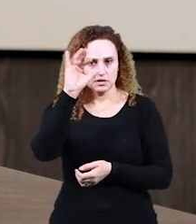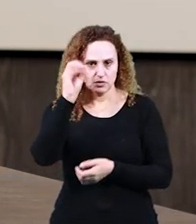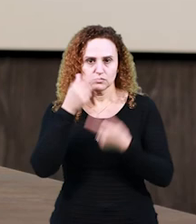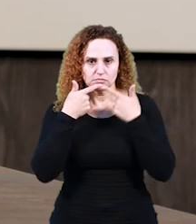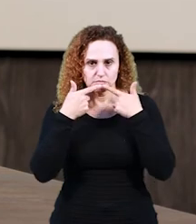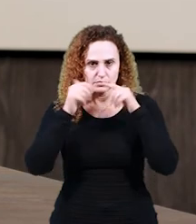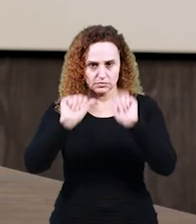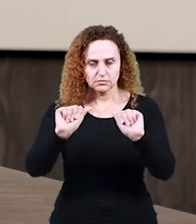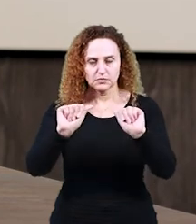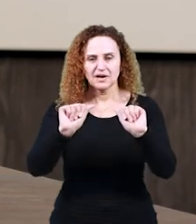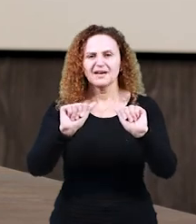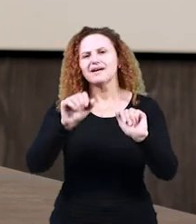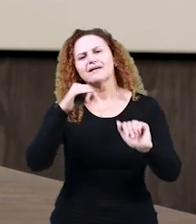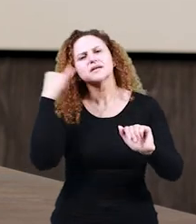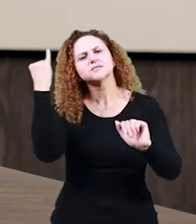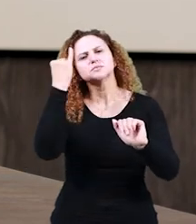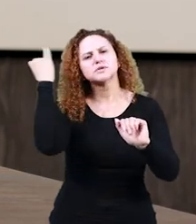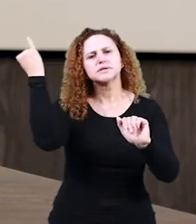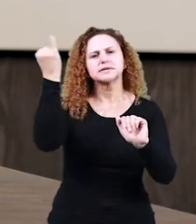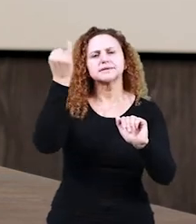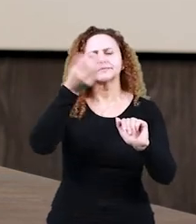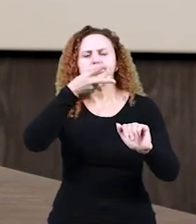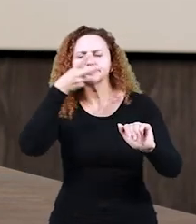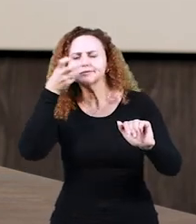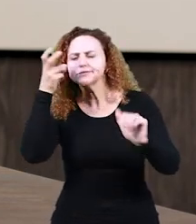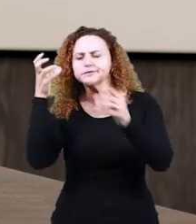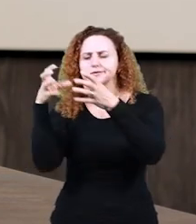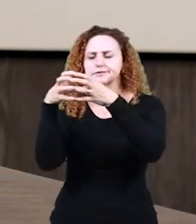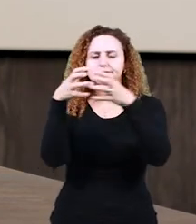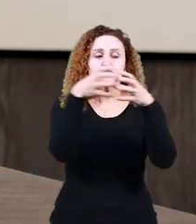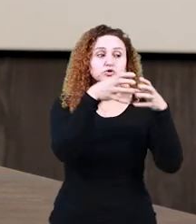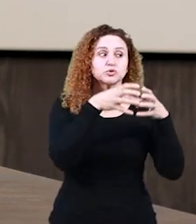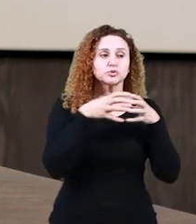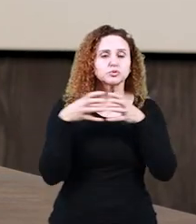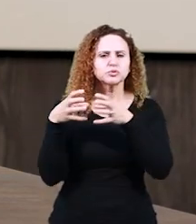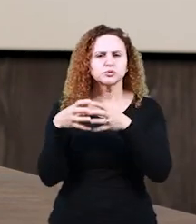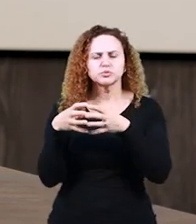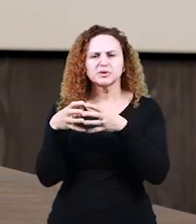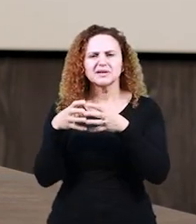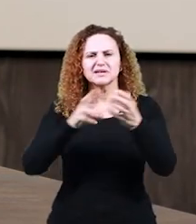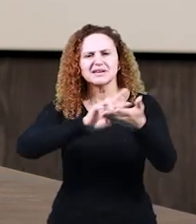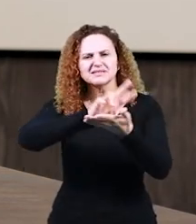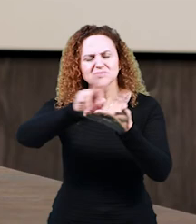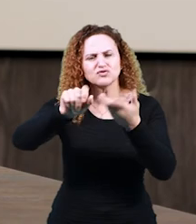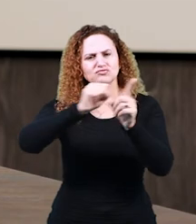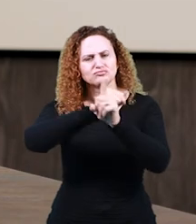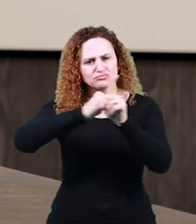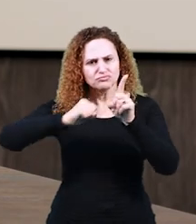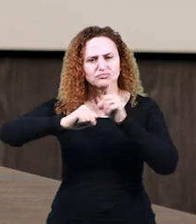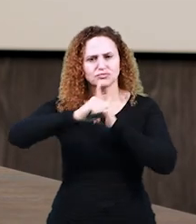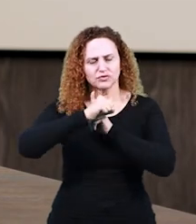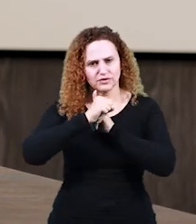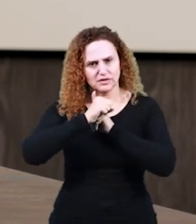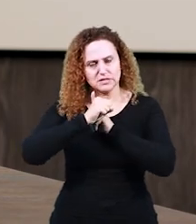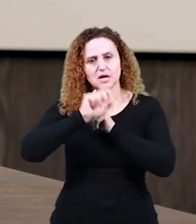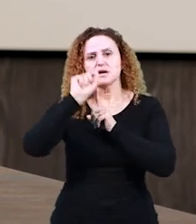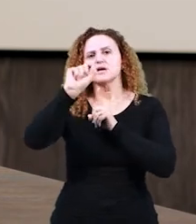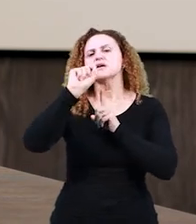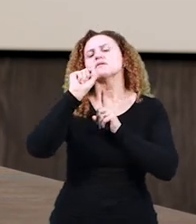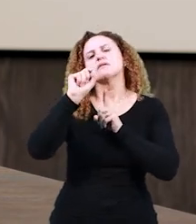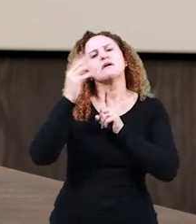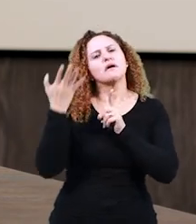então, um fator importante na identificação dos grupos e um instrumento de demarcação das diferenças sociais. Quem não